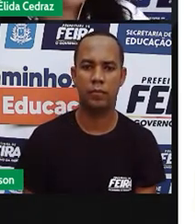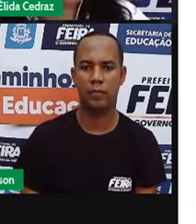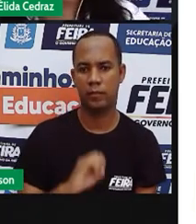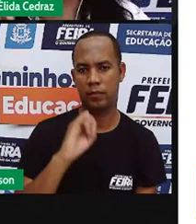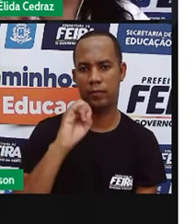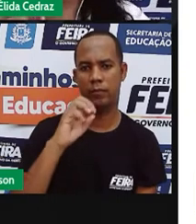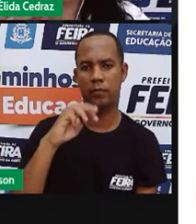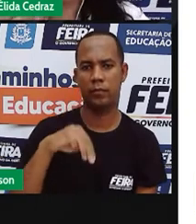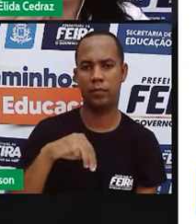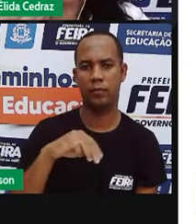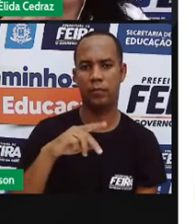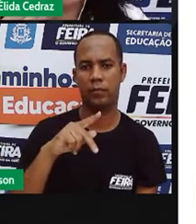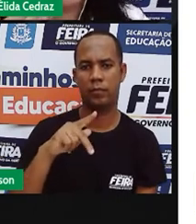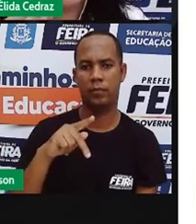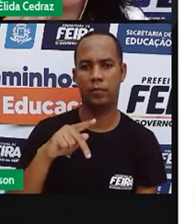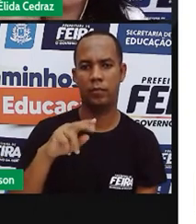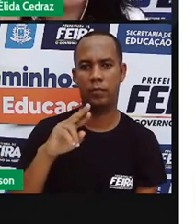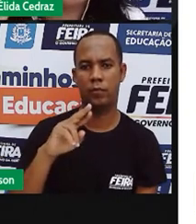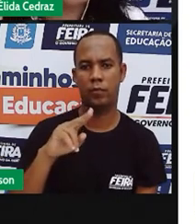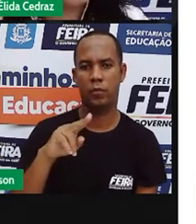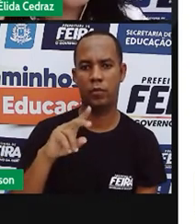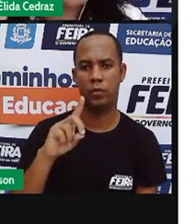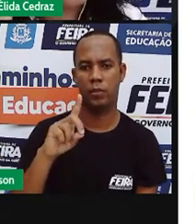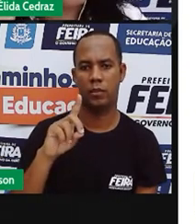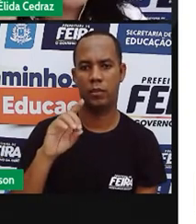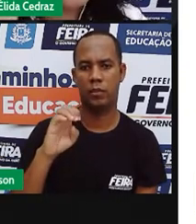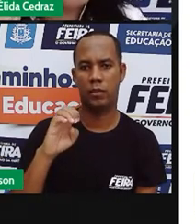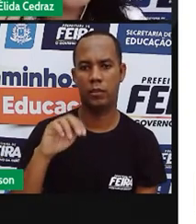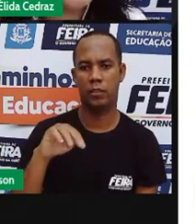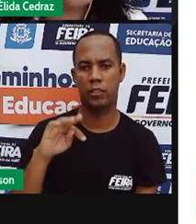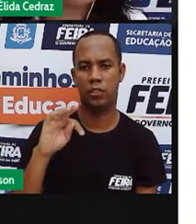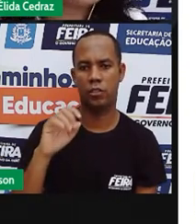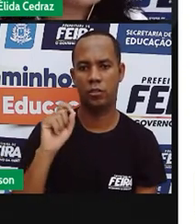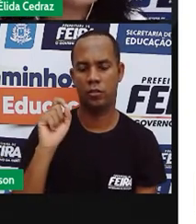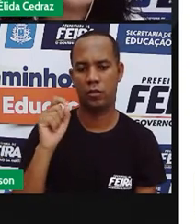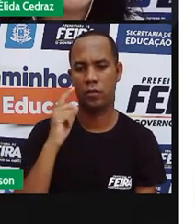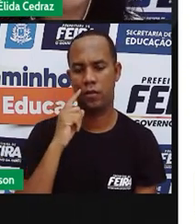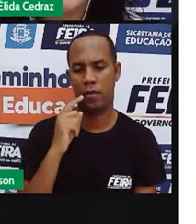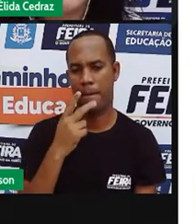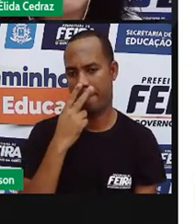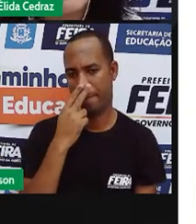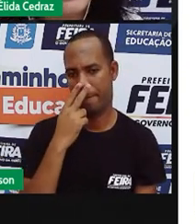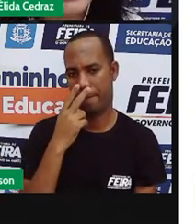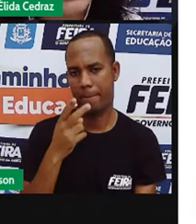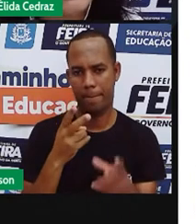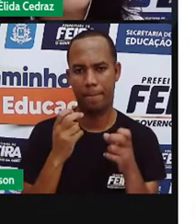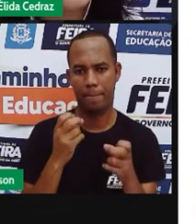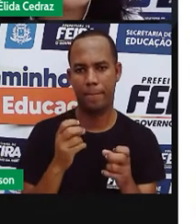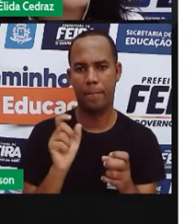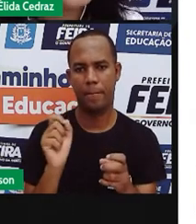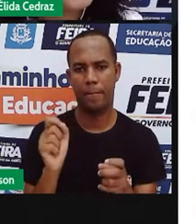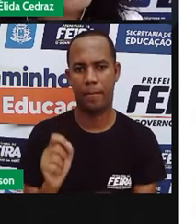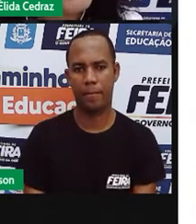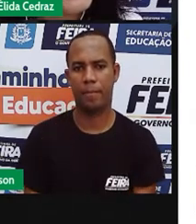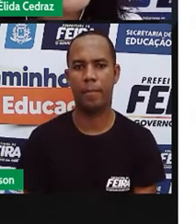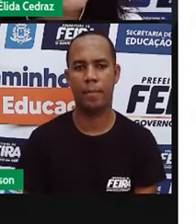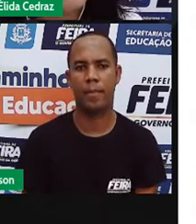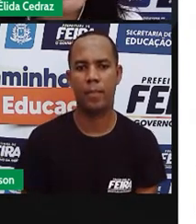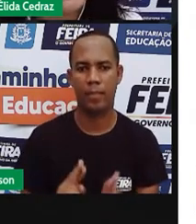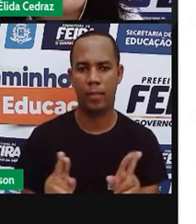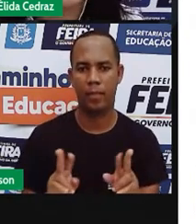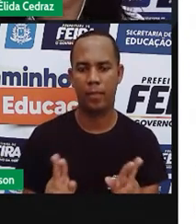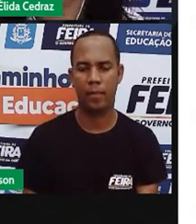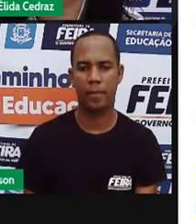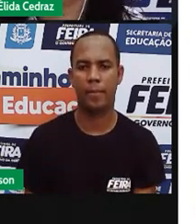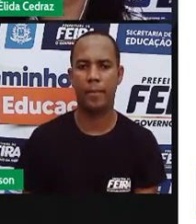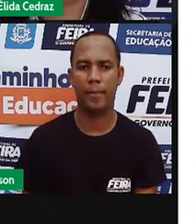Quando nós pronunciamos e quando nós ouvimos, parece que é a mesma sílaba. A diferença